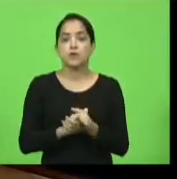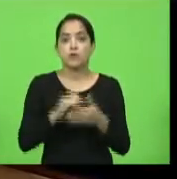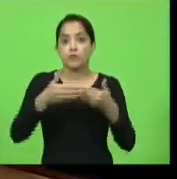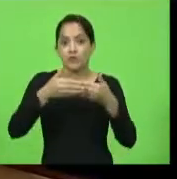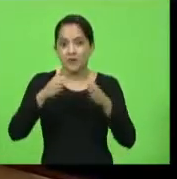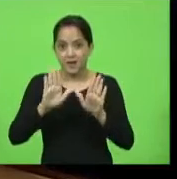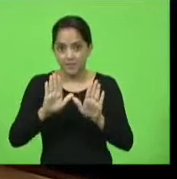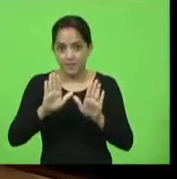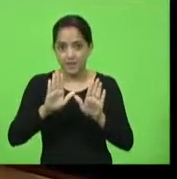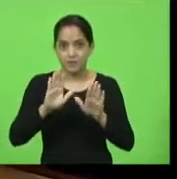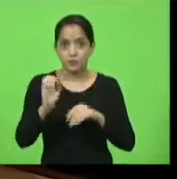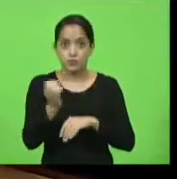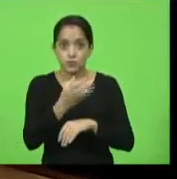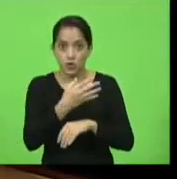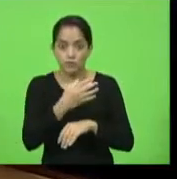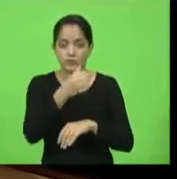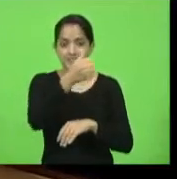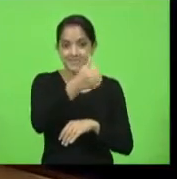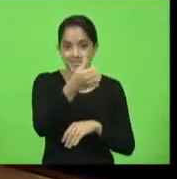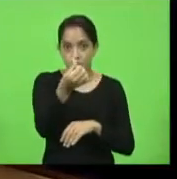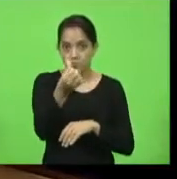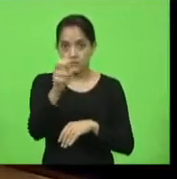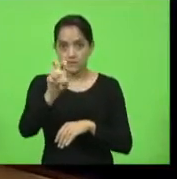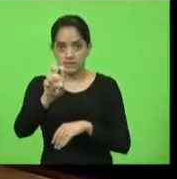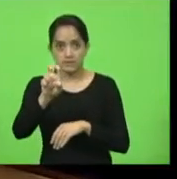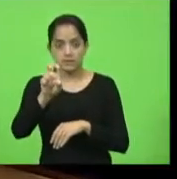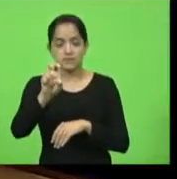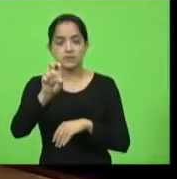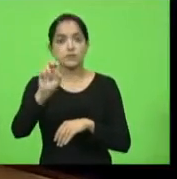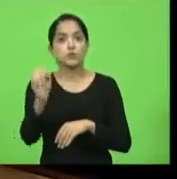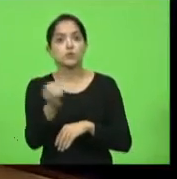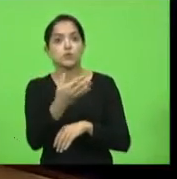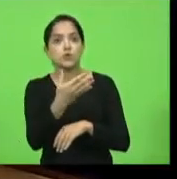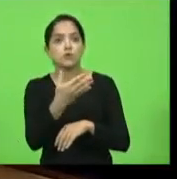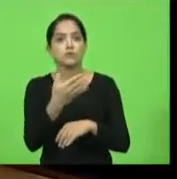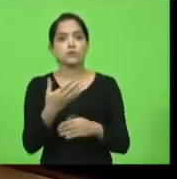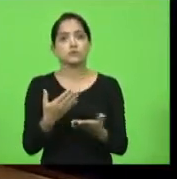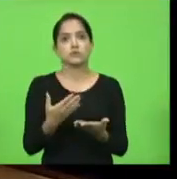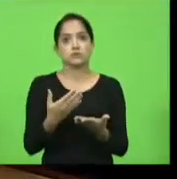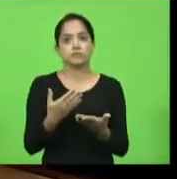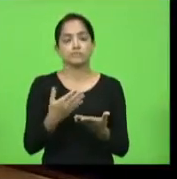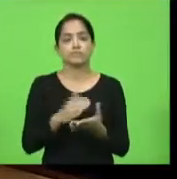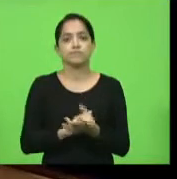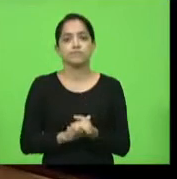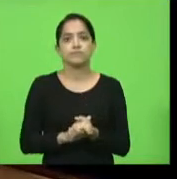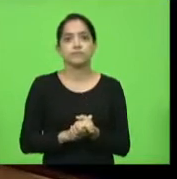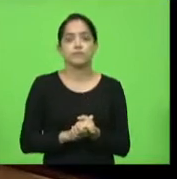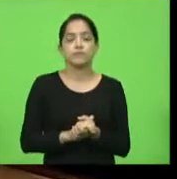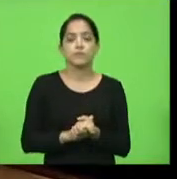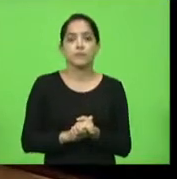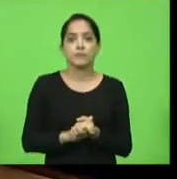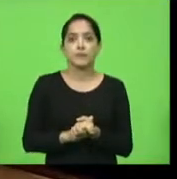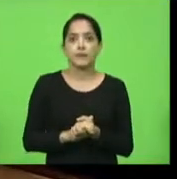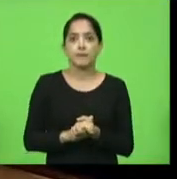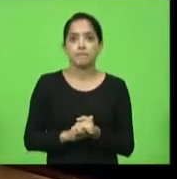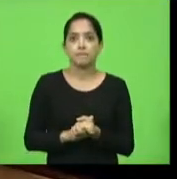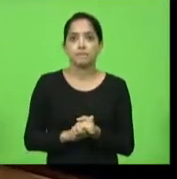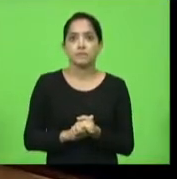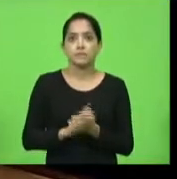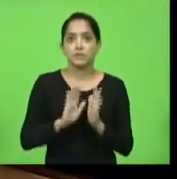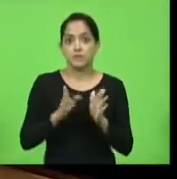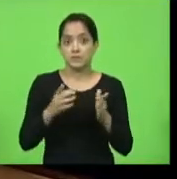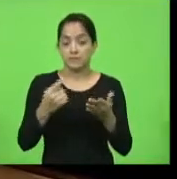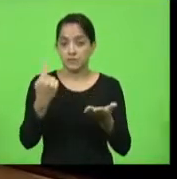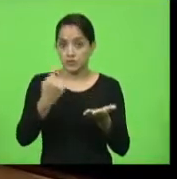165 novos leitos de retaguarda, principalmente leitos clínicos. Está pactuado